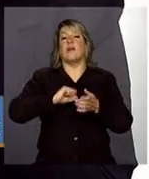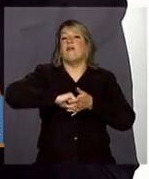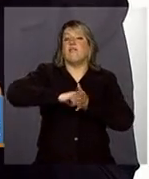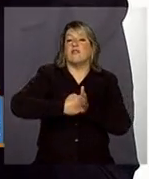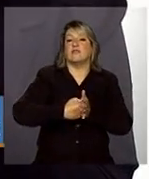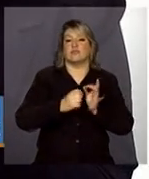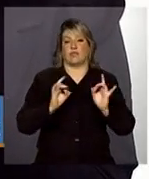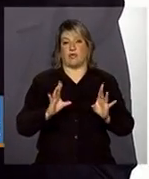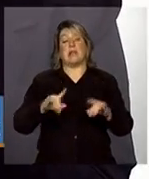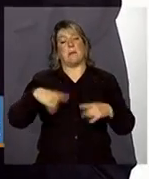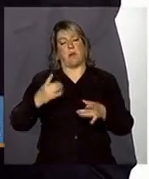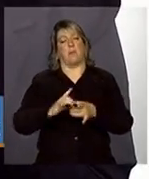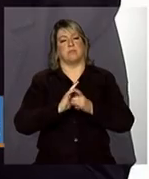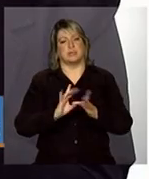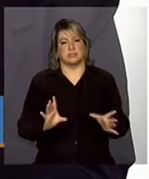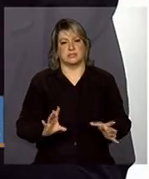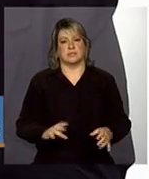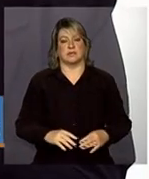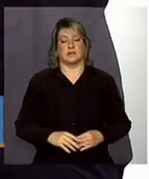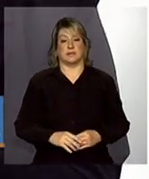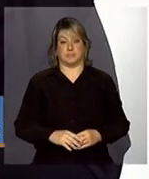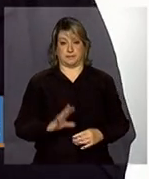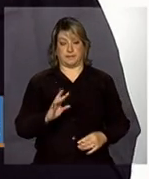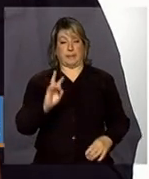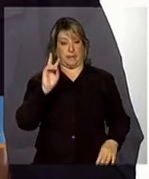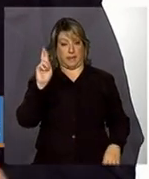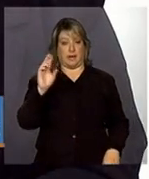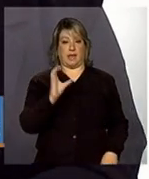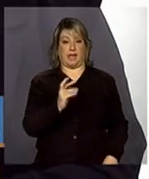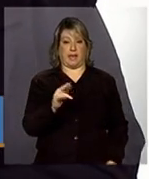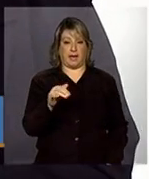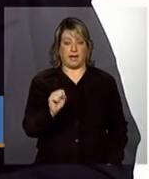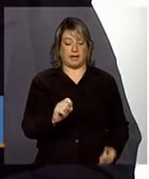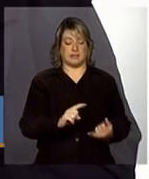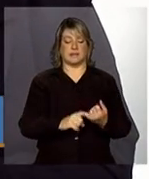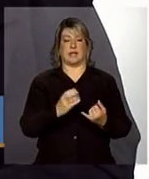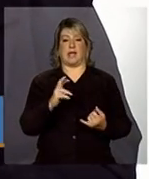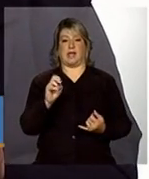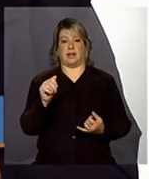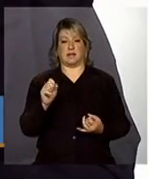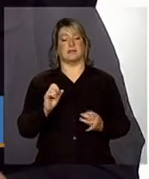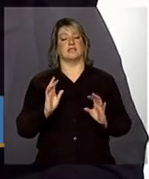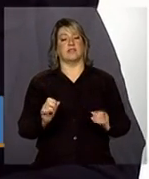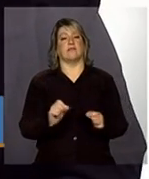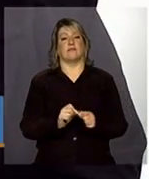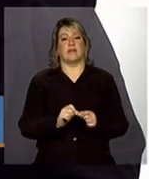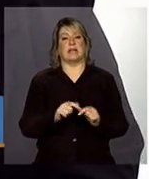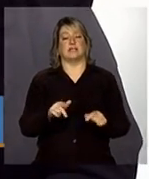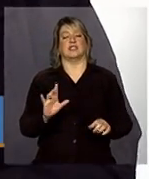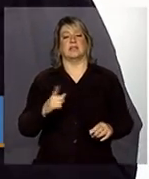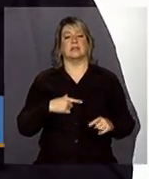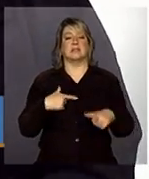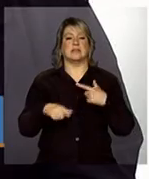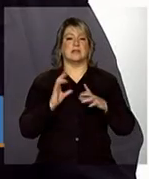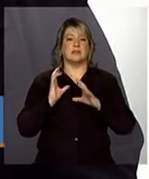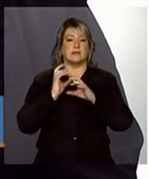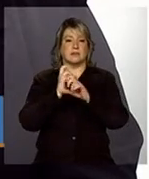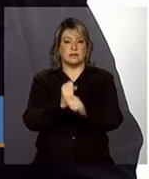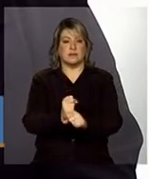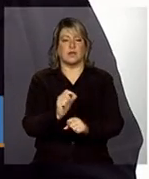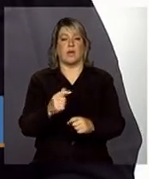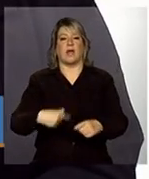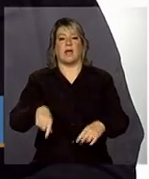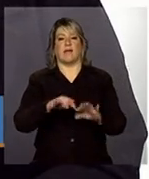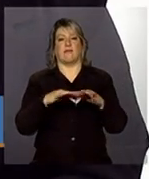É assim, os profissionais dos CRAS e dos CRES, eles já fazem isso, né? Eles já vêm trabalhando com essas